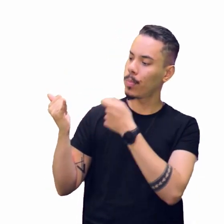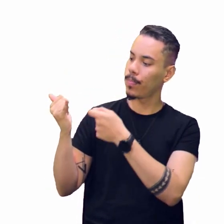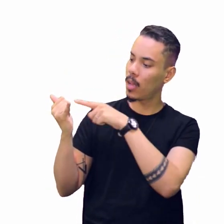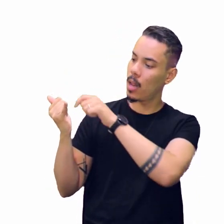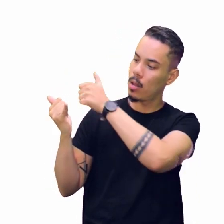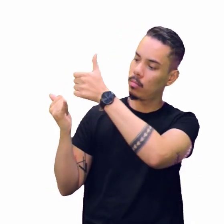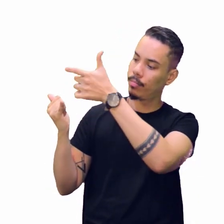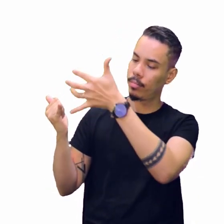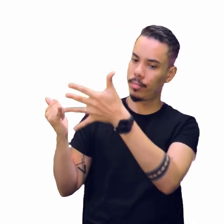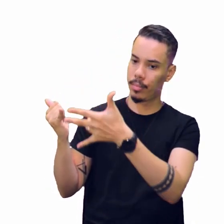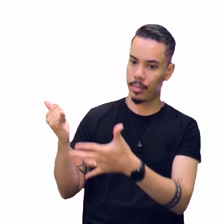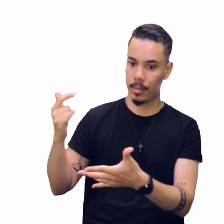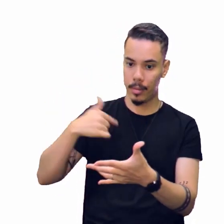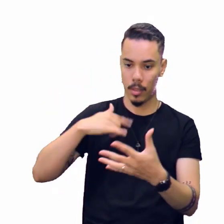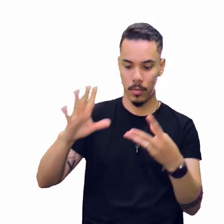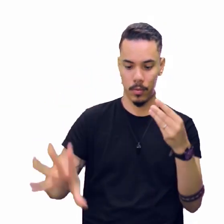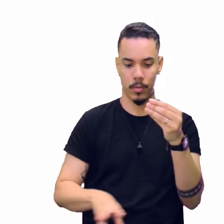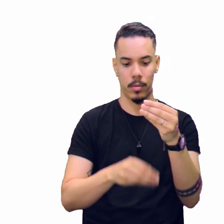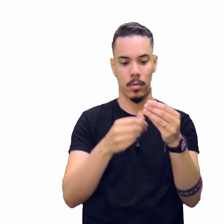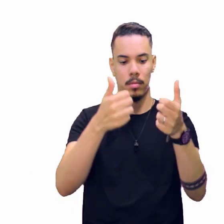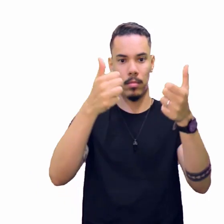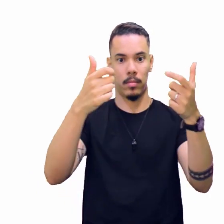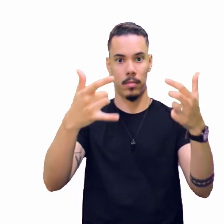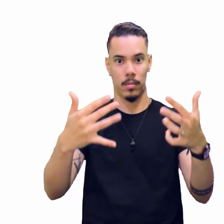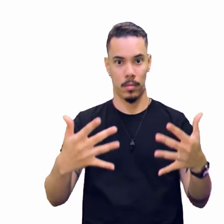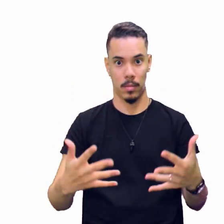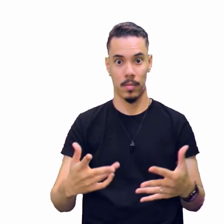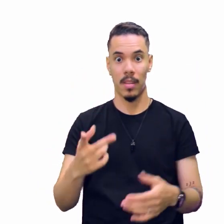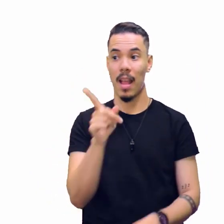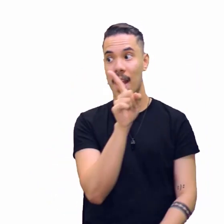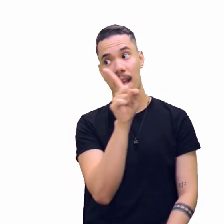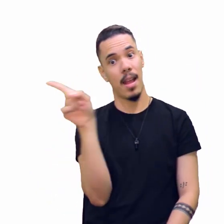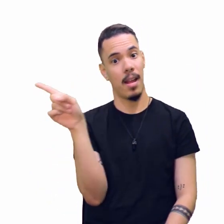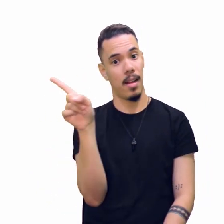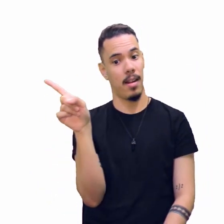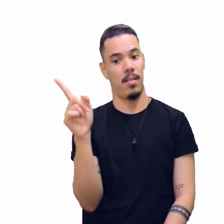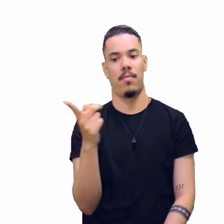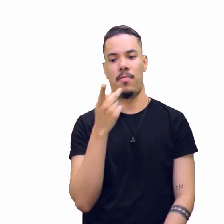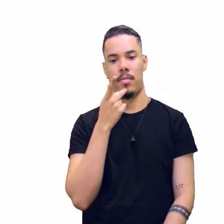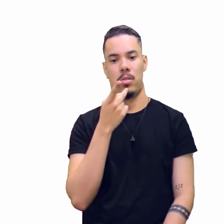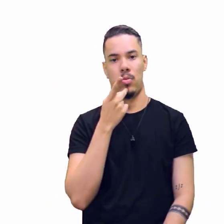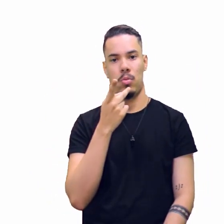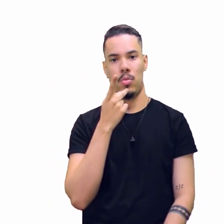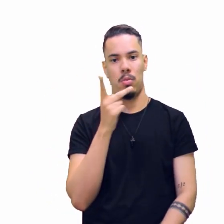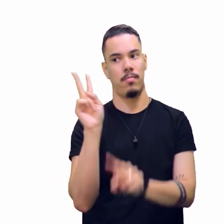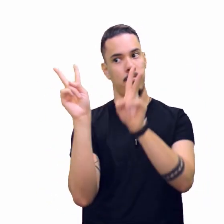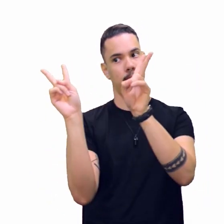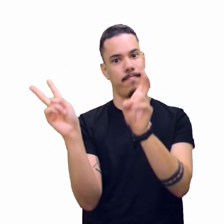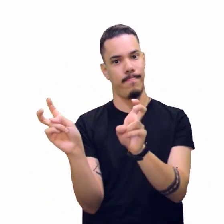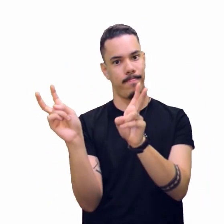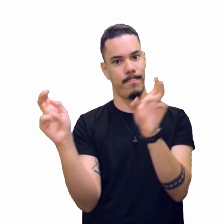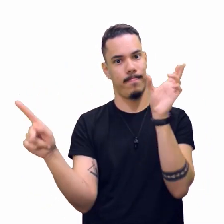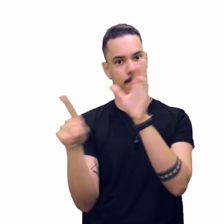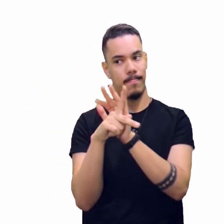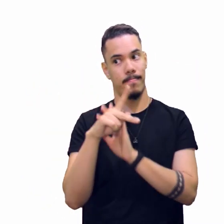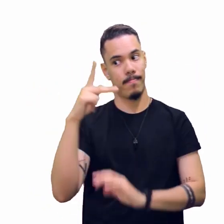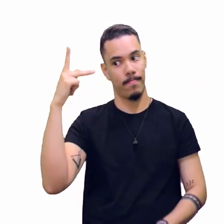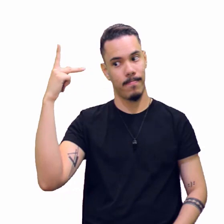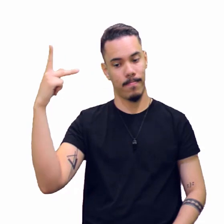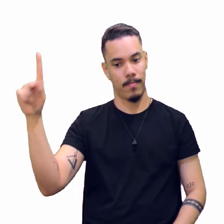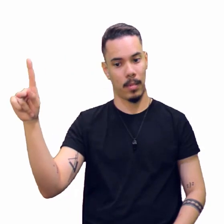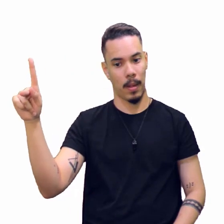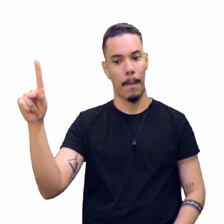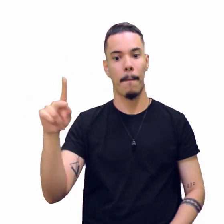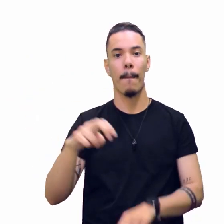ele vai mostrar que a fala da pessoa, entre aspas, está certo? E você já vai,